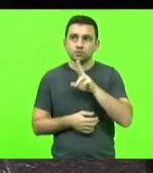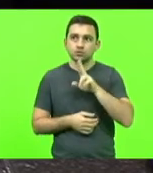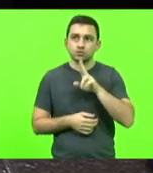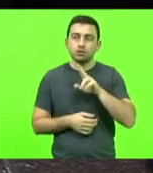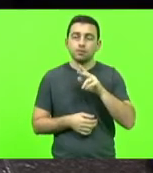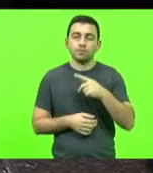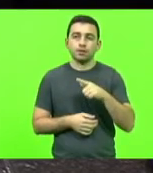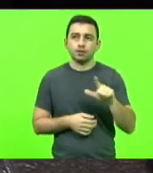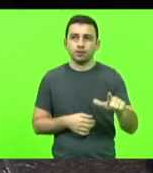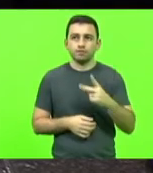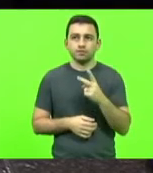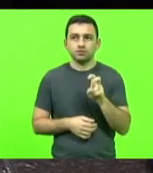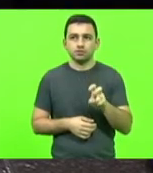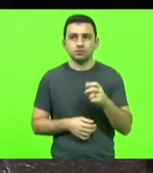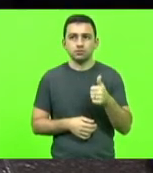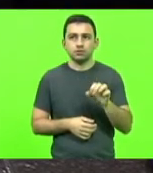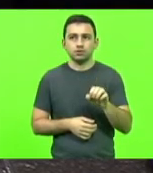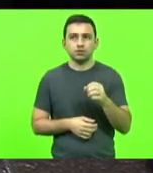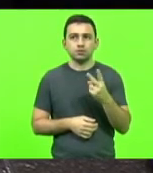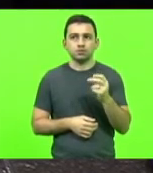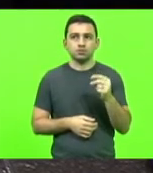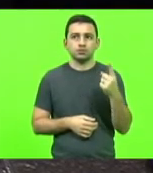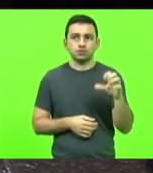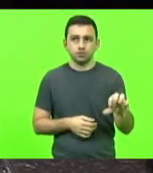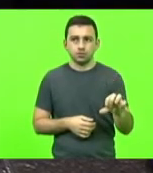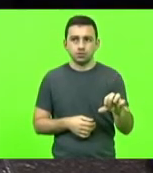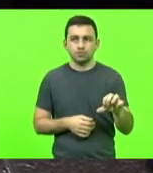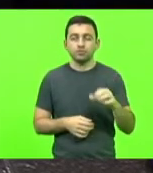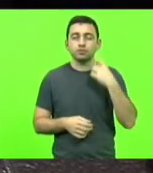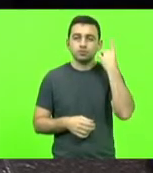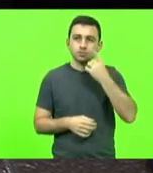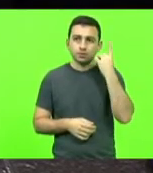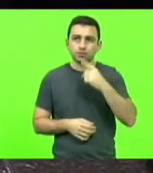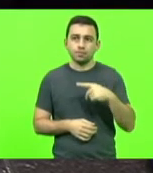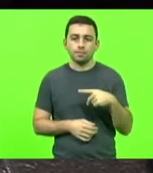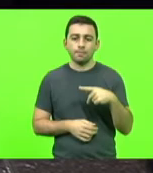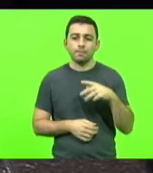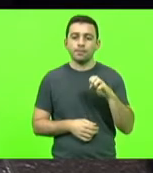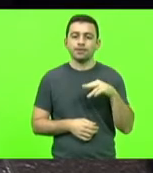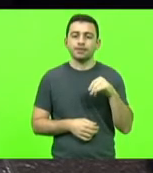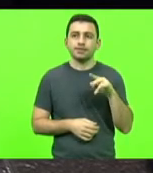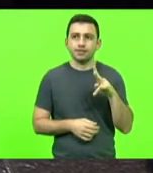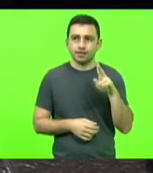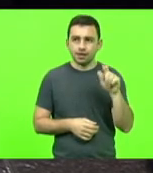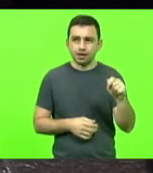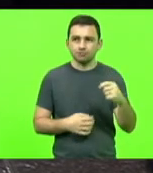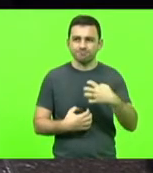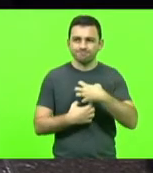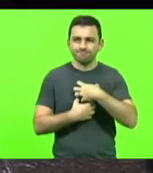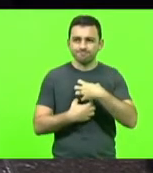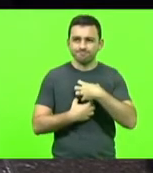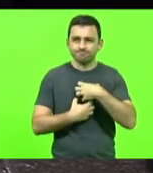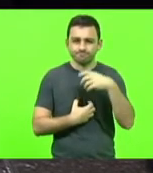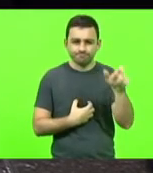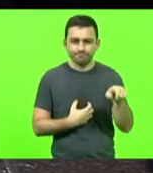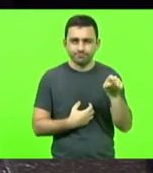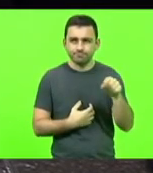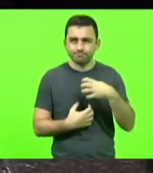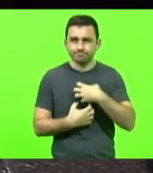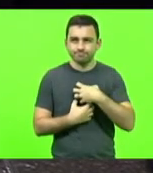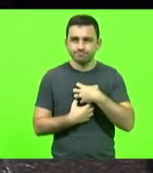2510 de 2019 deputado Peninha com a sua sensibilidade com a sensibilidade que tem